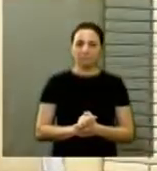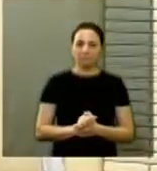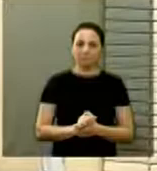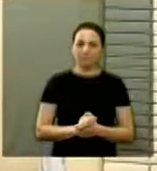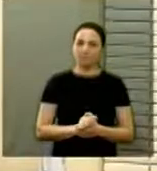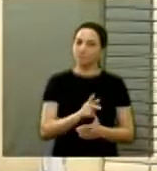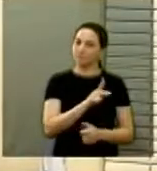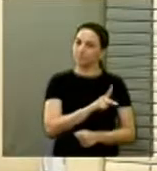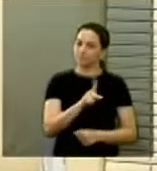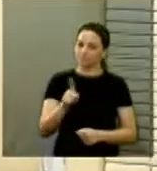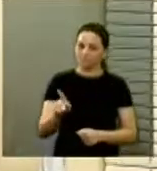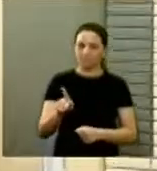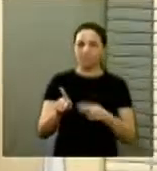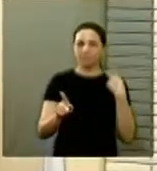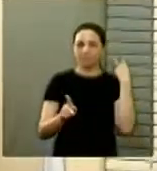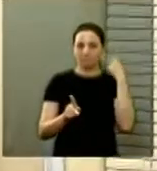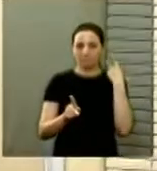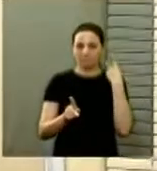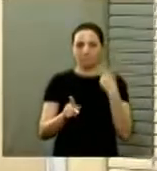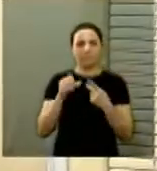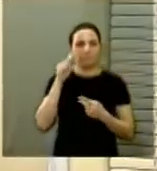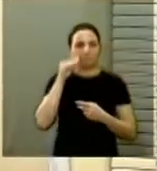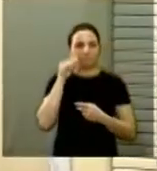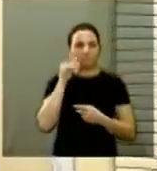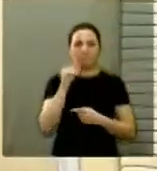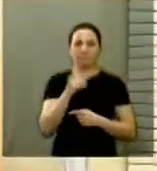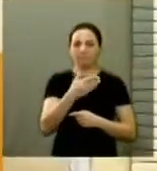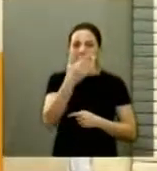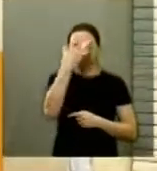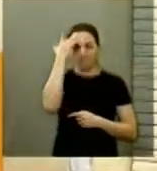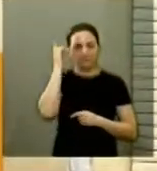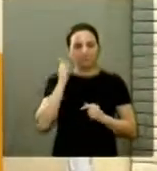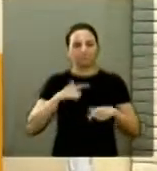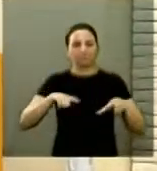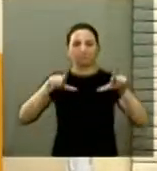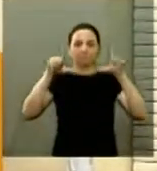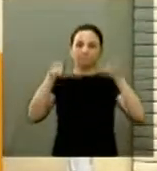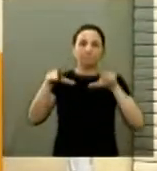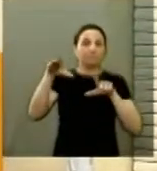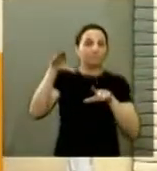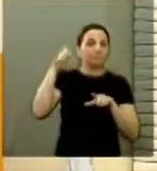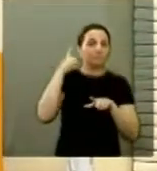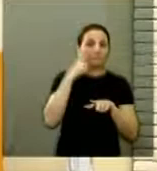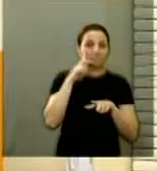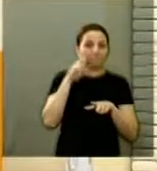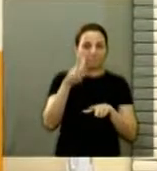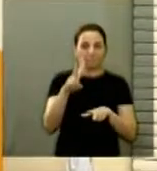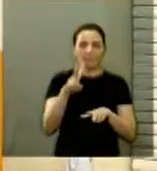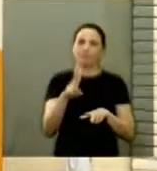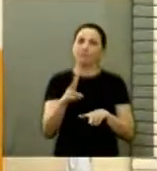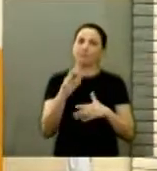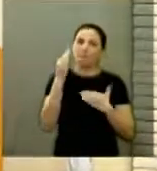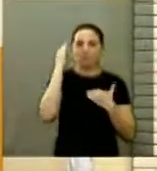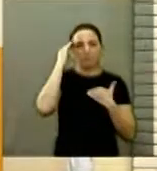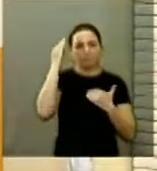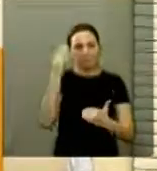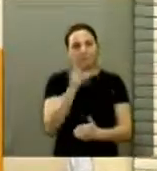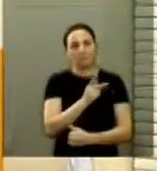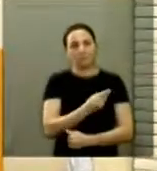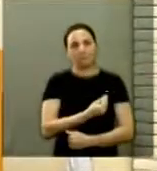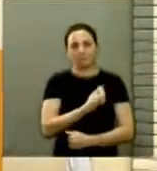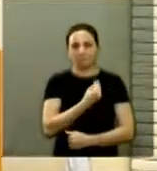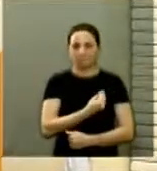Sr. Presidente, Srs. Vereadores, funcionários, público que nos assistem em casa e nos ouvem, muito obrigado pela presença.